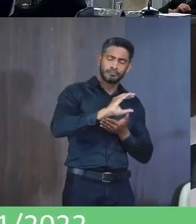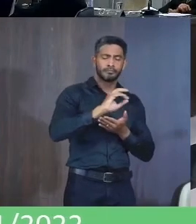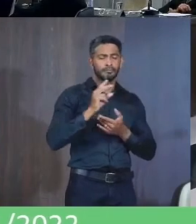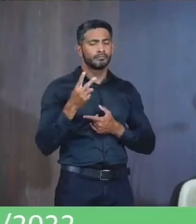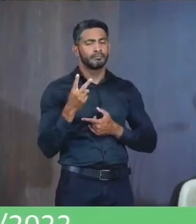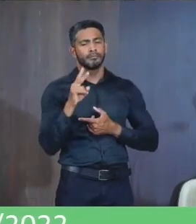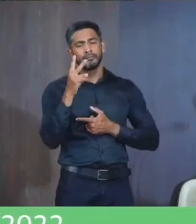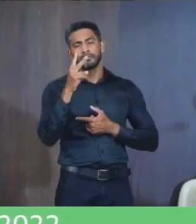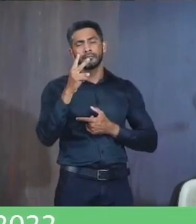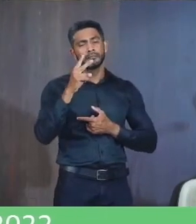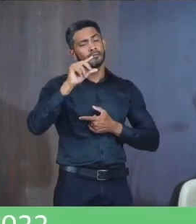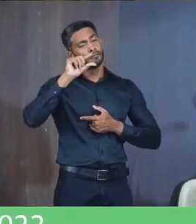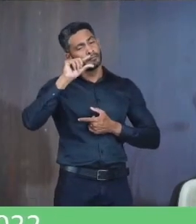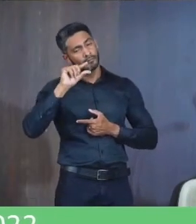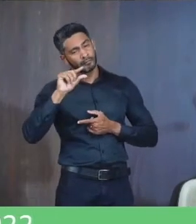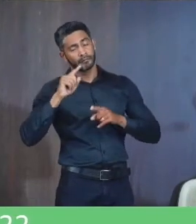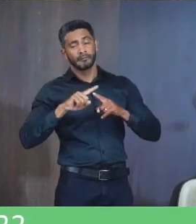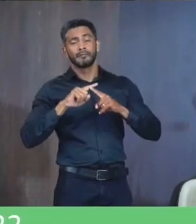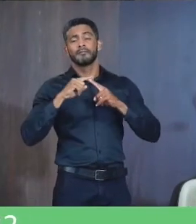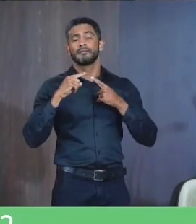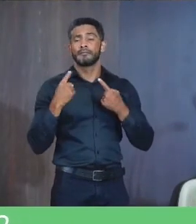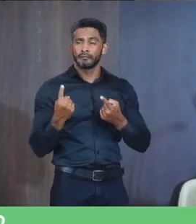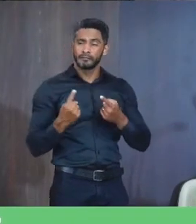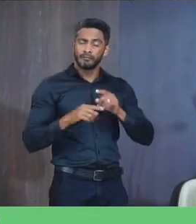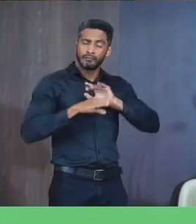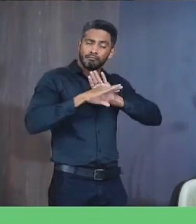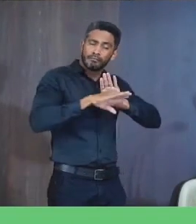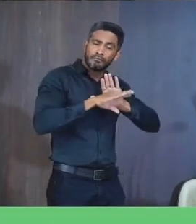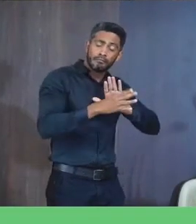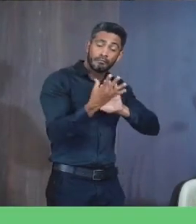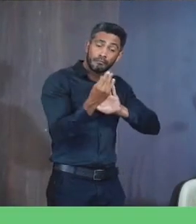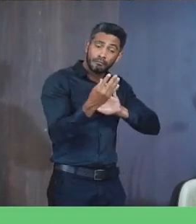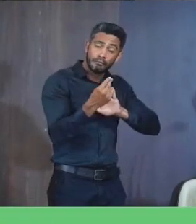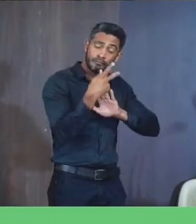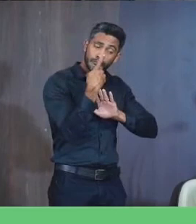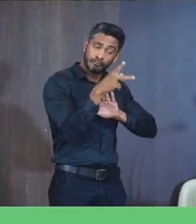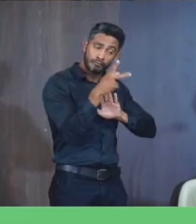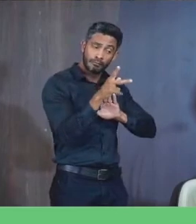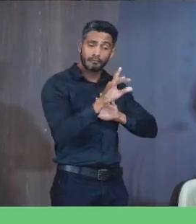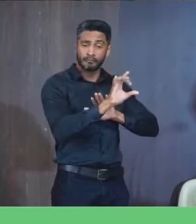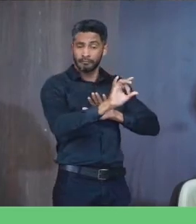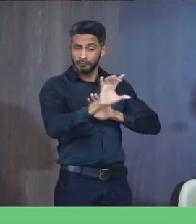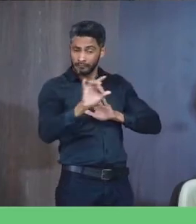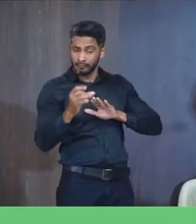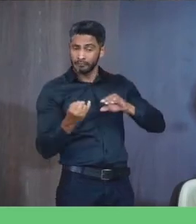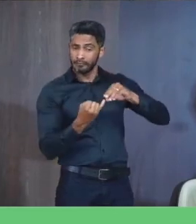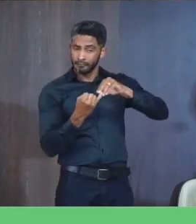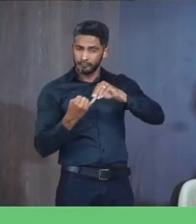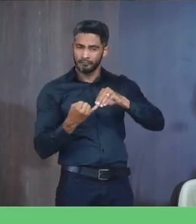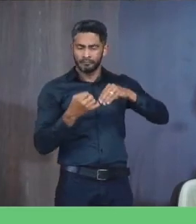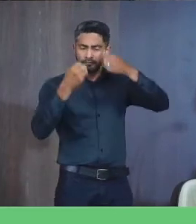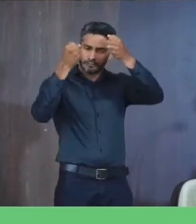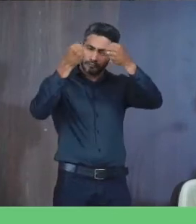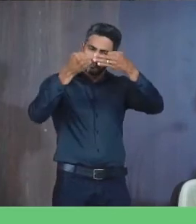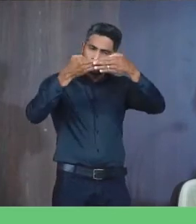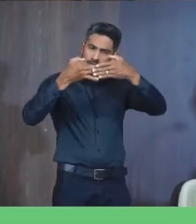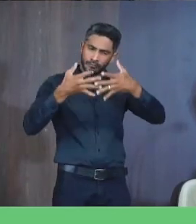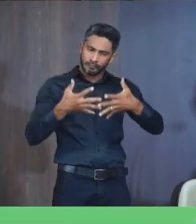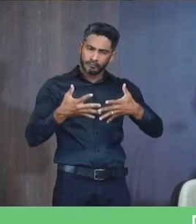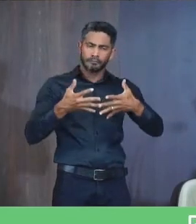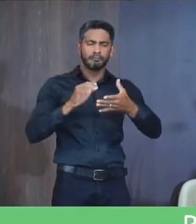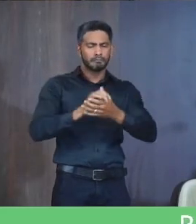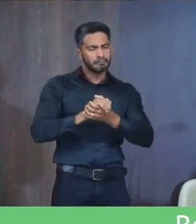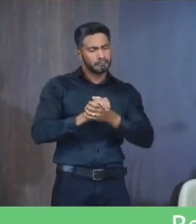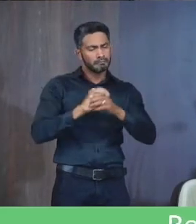parece ser pequeno Mas vai ter grande utilidade Para cada entidade Mas parabéns Pela explanação É um assunto Realmente